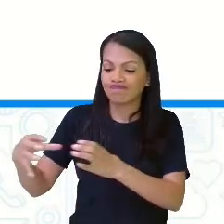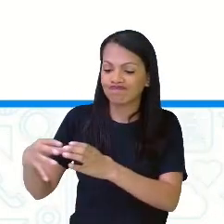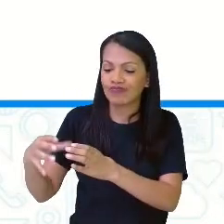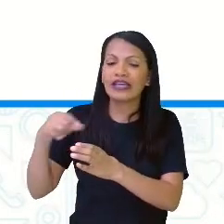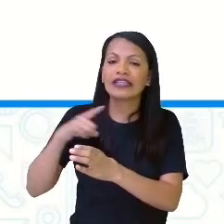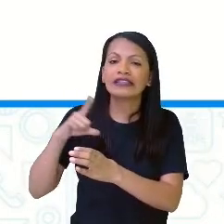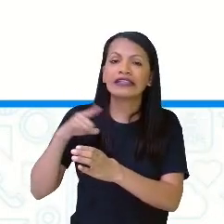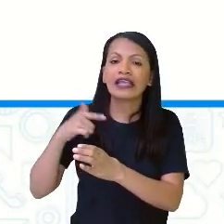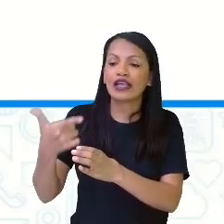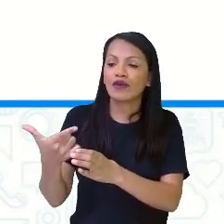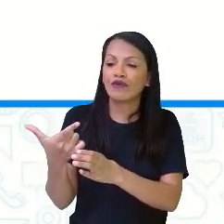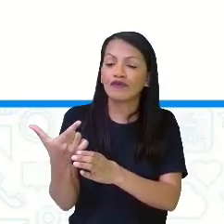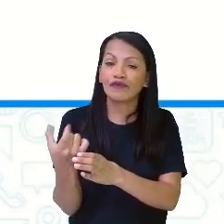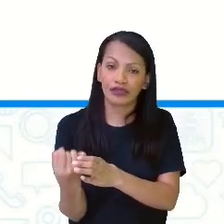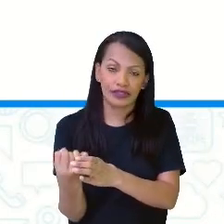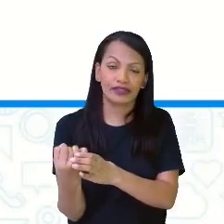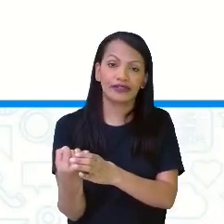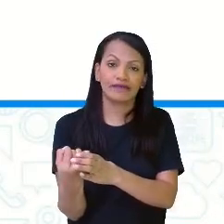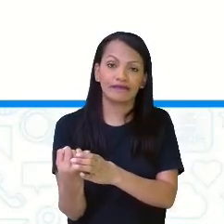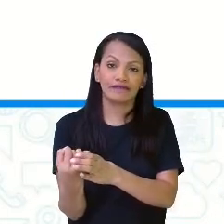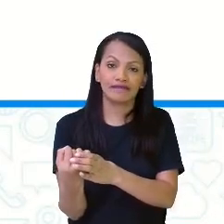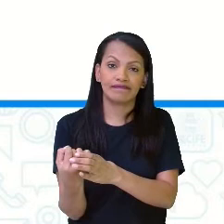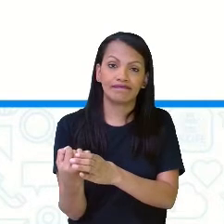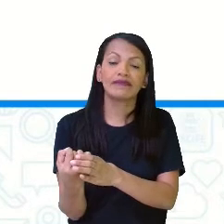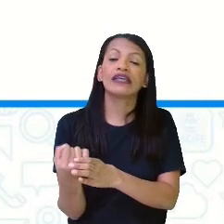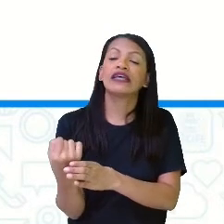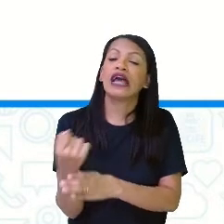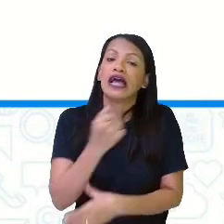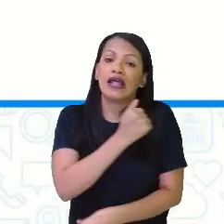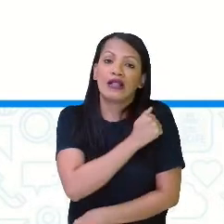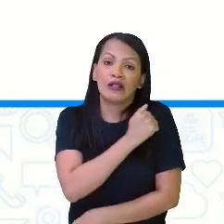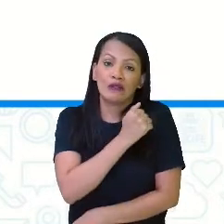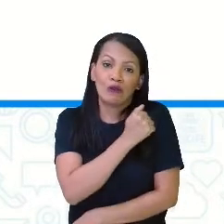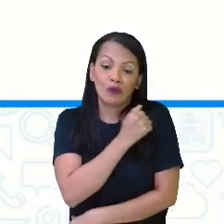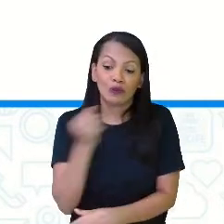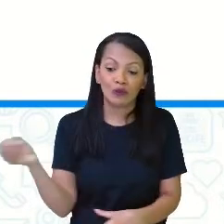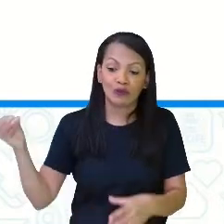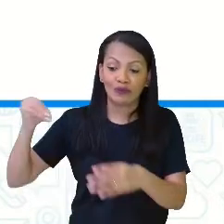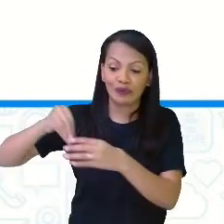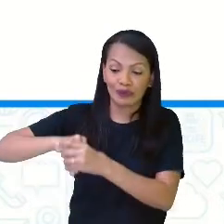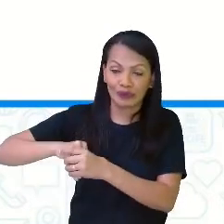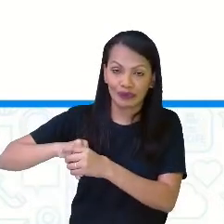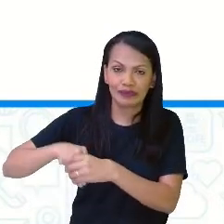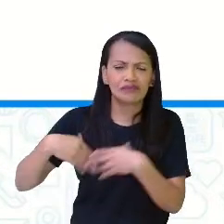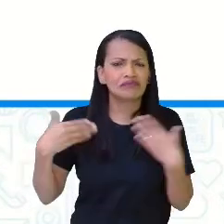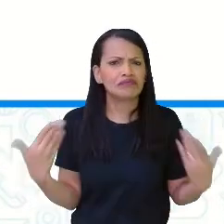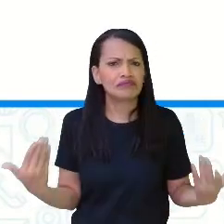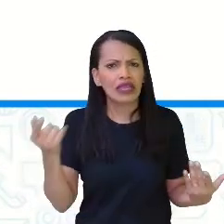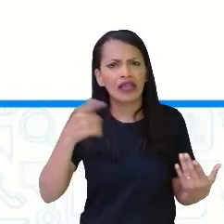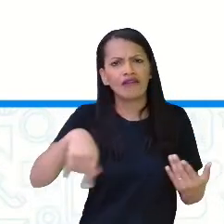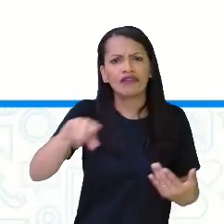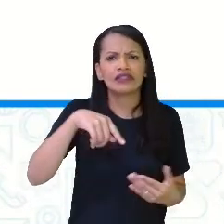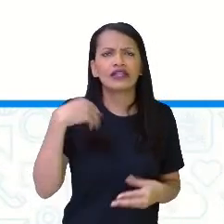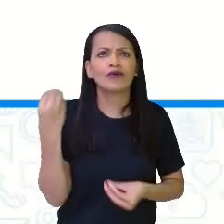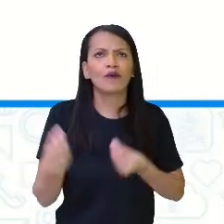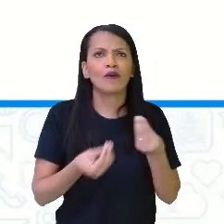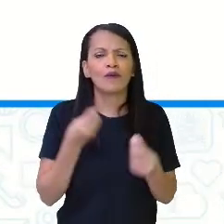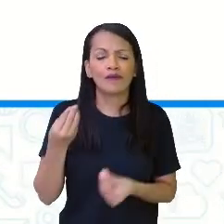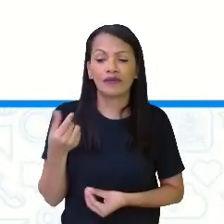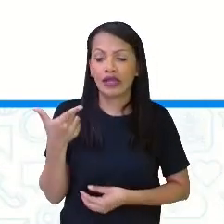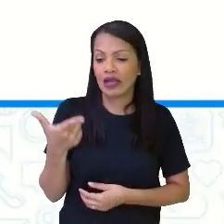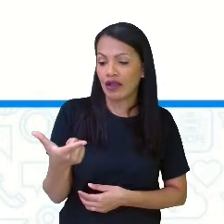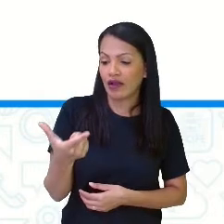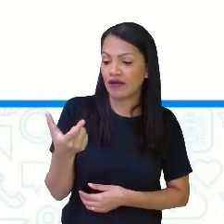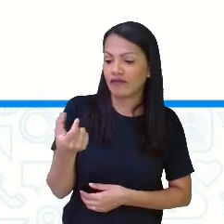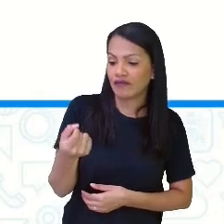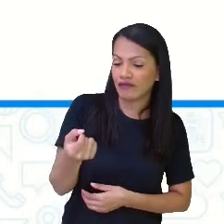quinto de 20? E professora Márcia, agora hoje a gente vai trabalhar a fração em